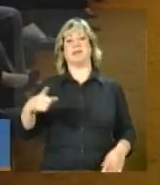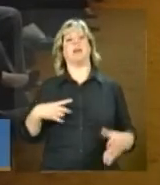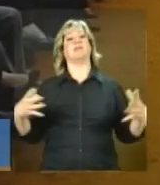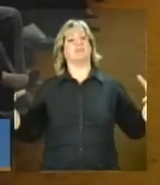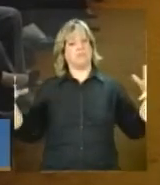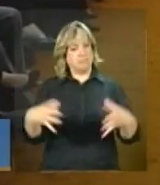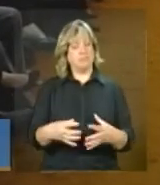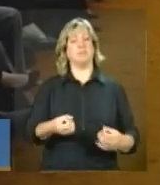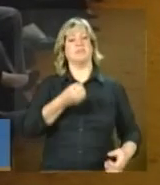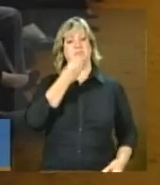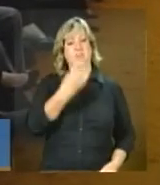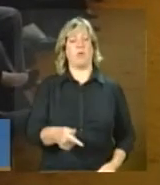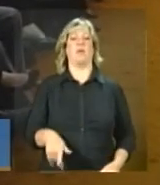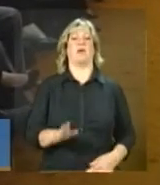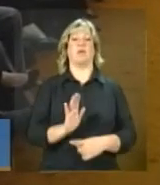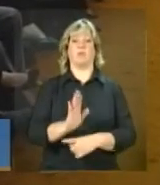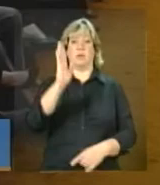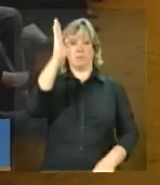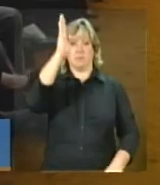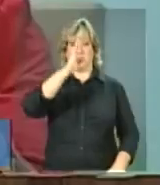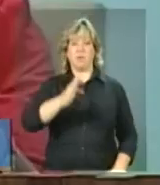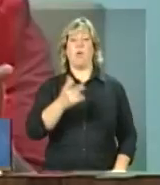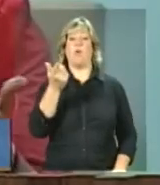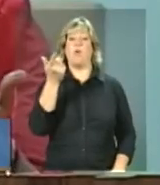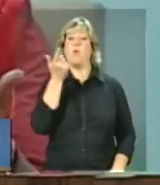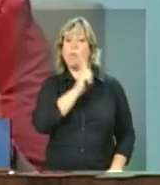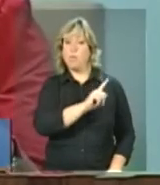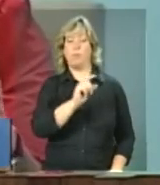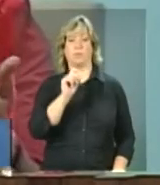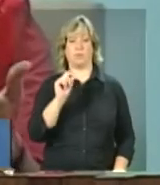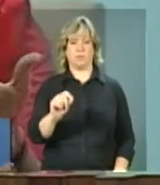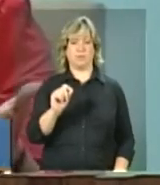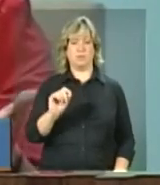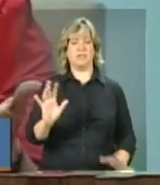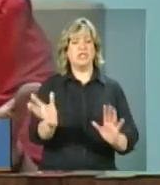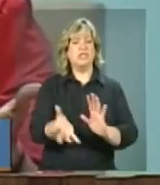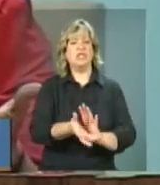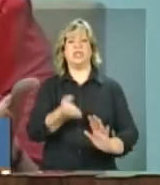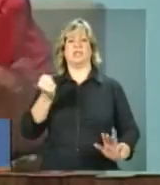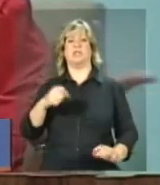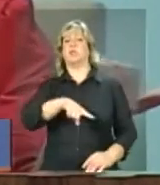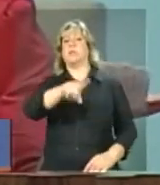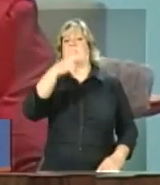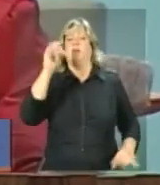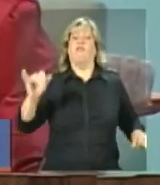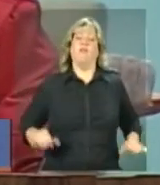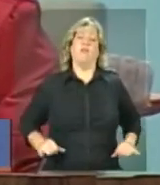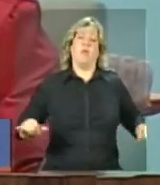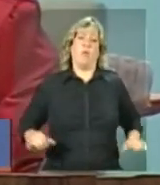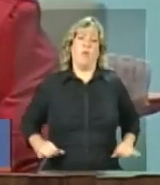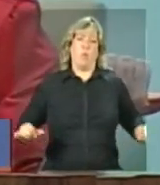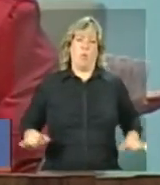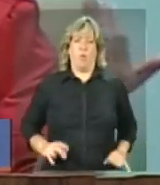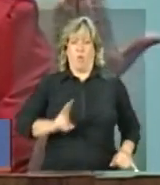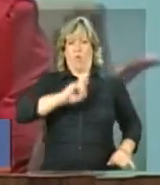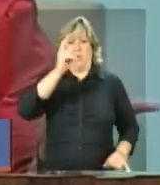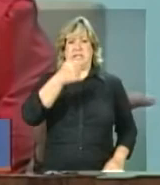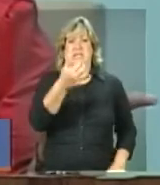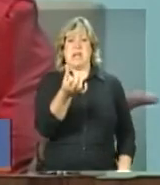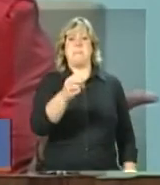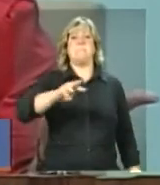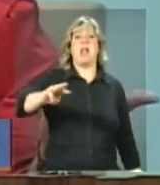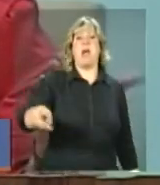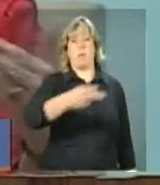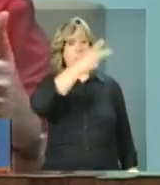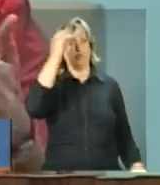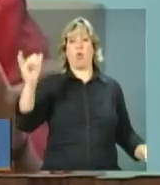para que o Brasil consiga retirar da extrema pobreza esses 16 milhões de